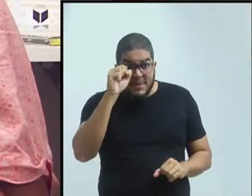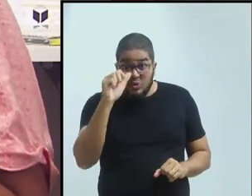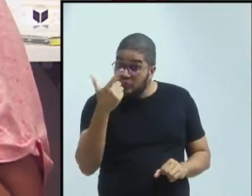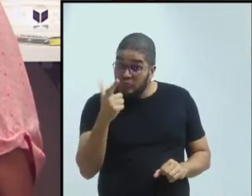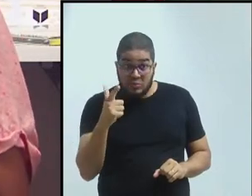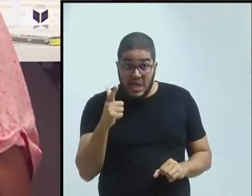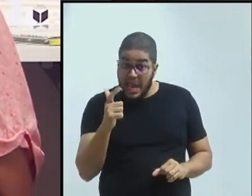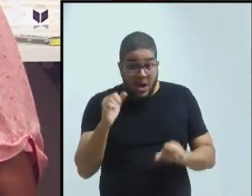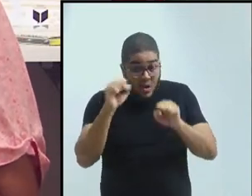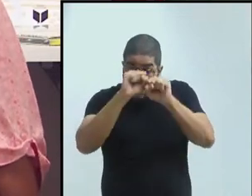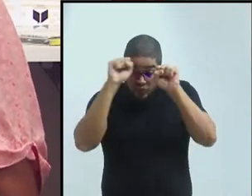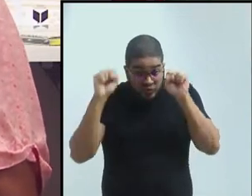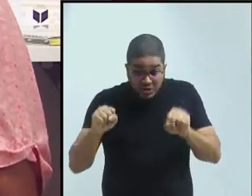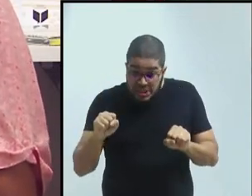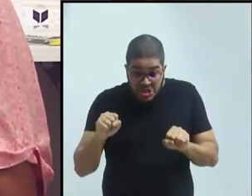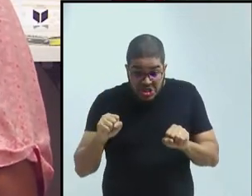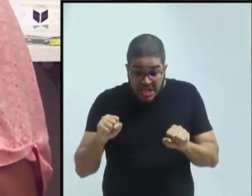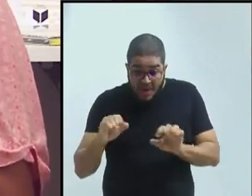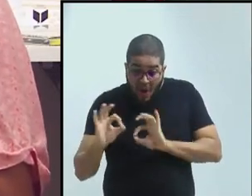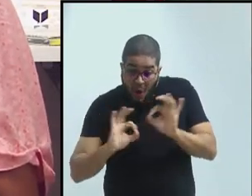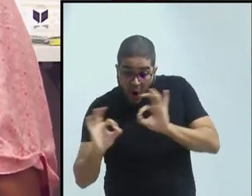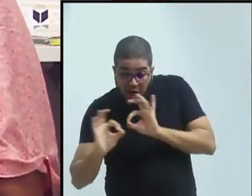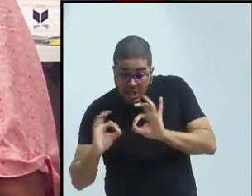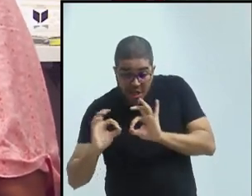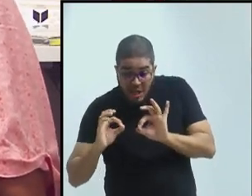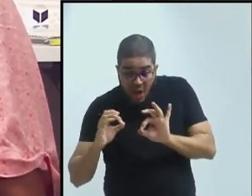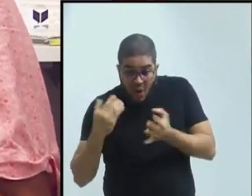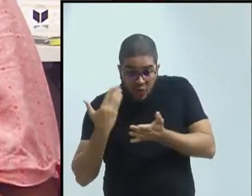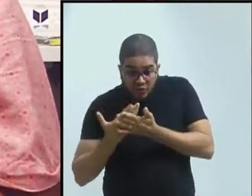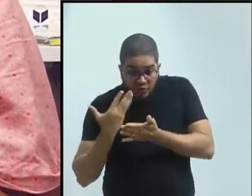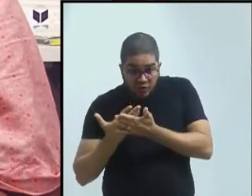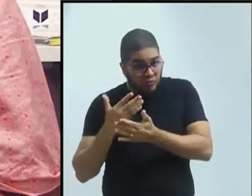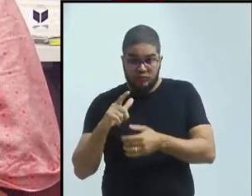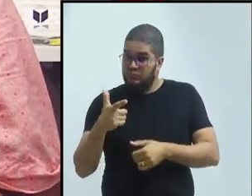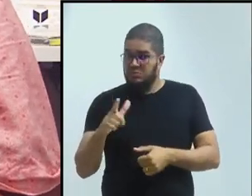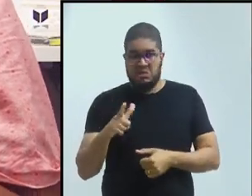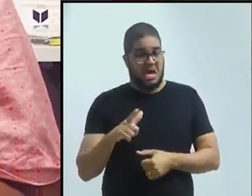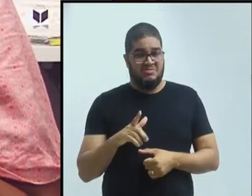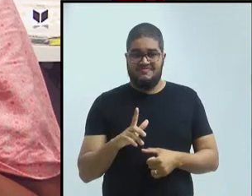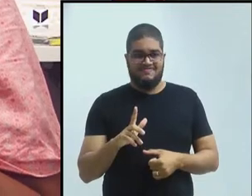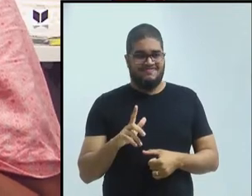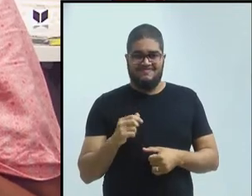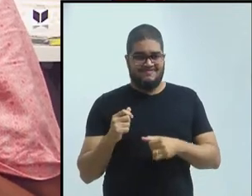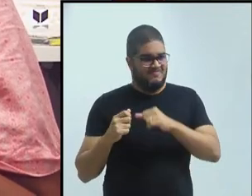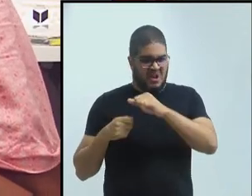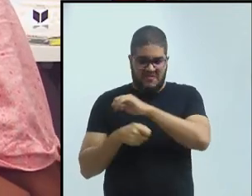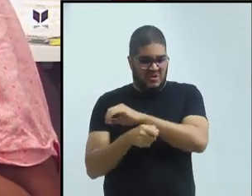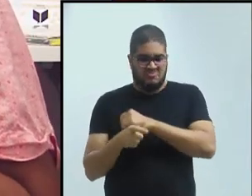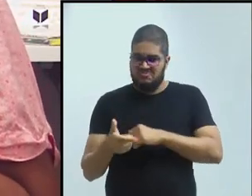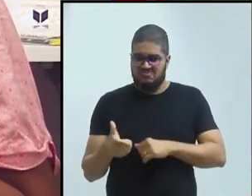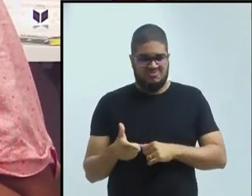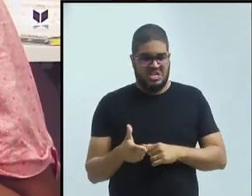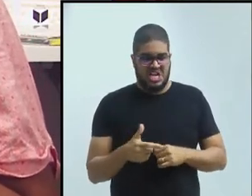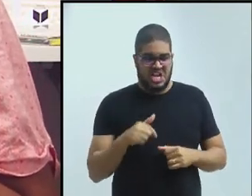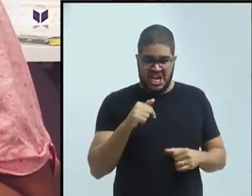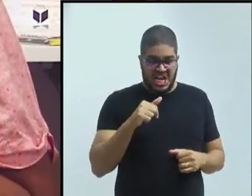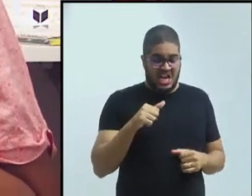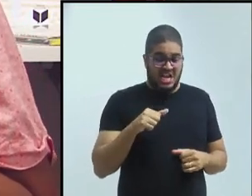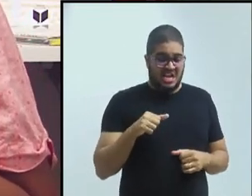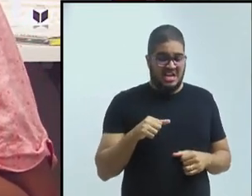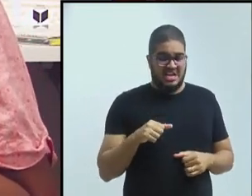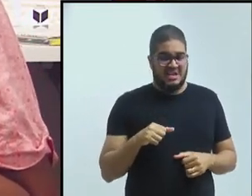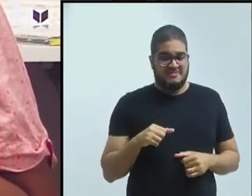Em um país que não tem uma CAPES, a coisa é muito complicada, muito complicada. Então, gente entra ali